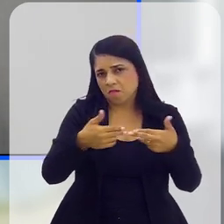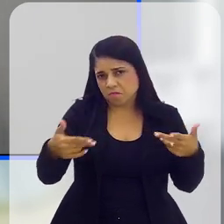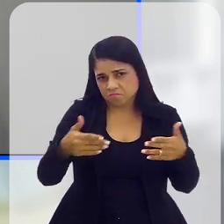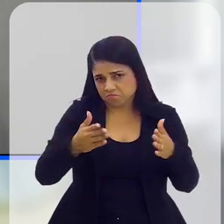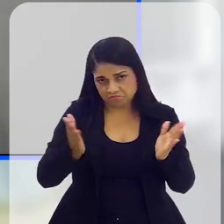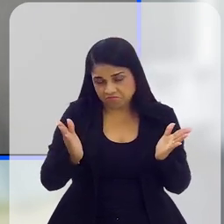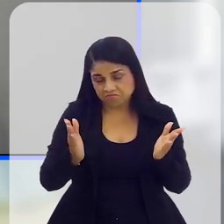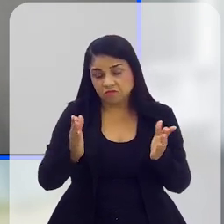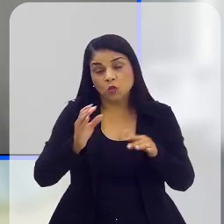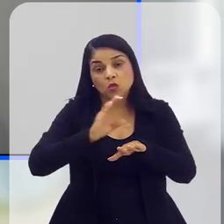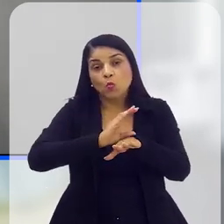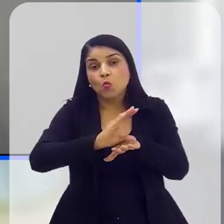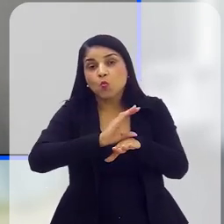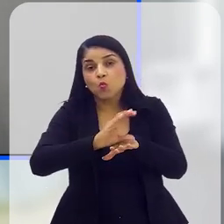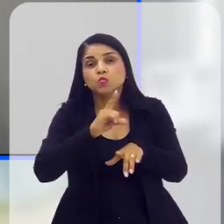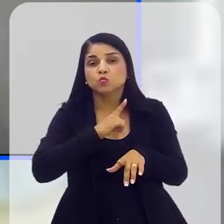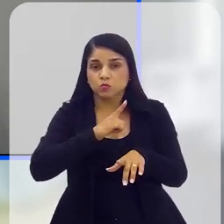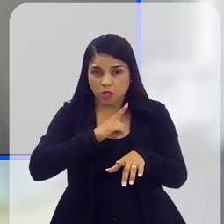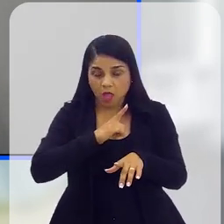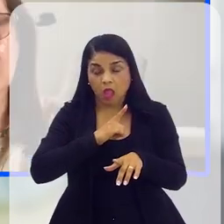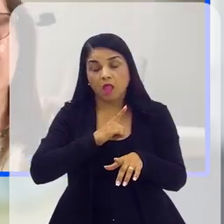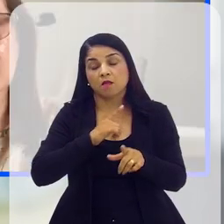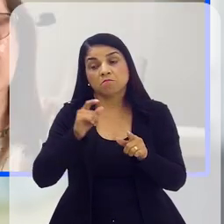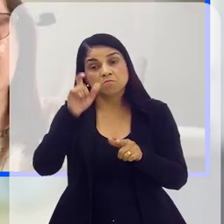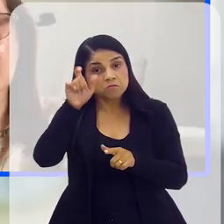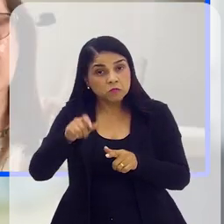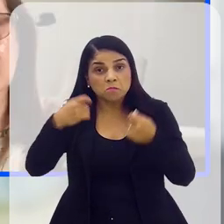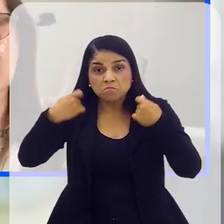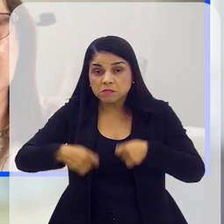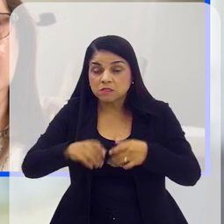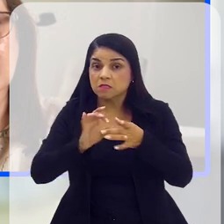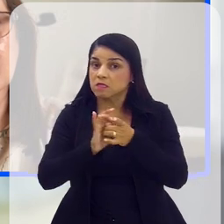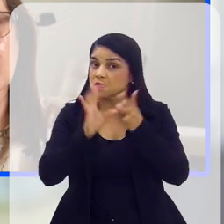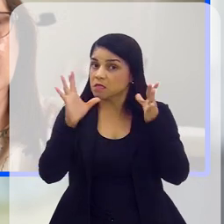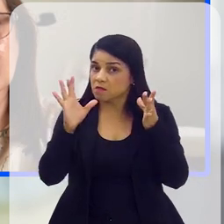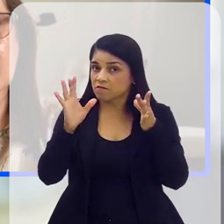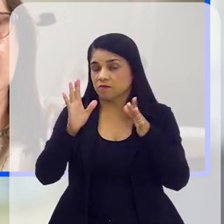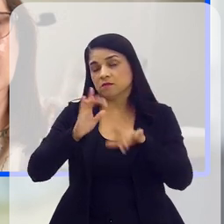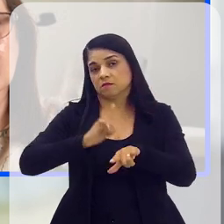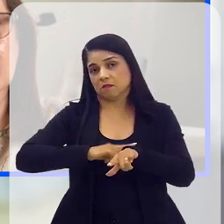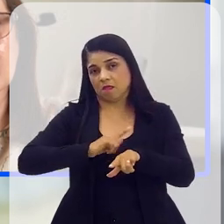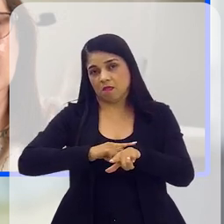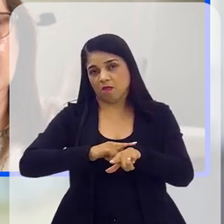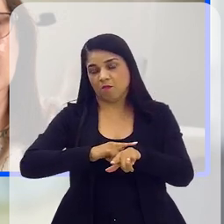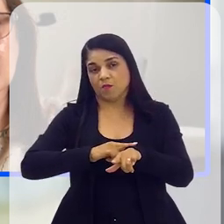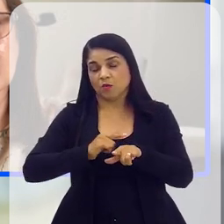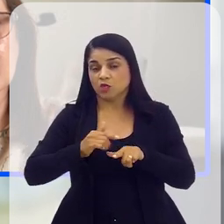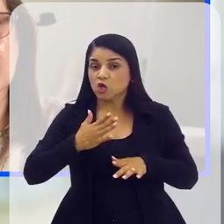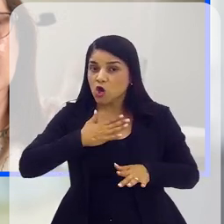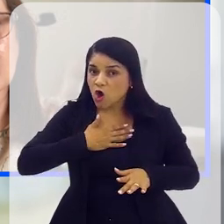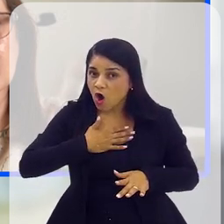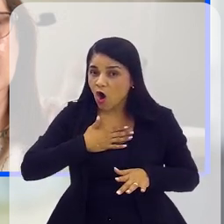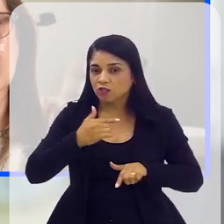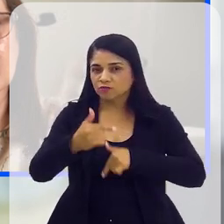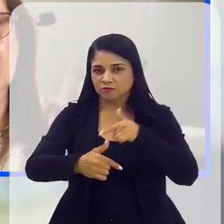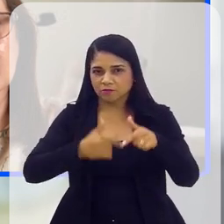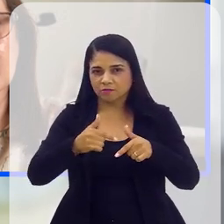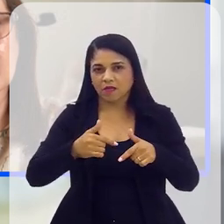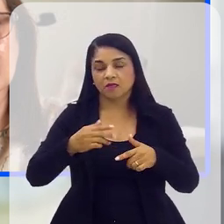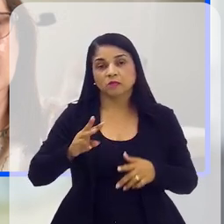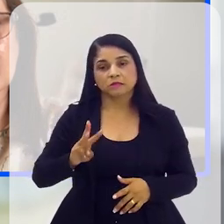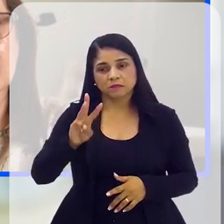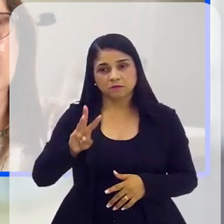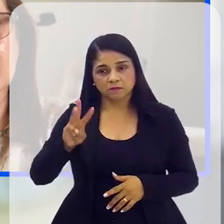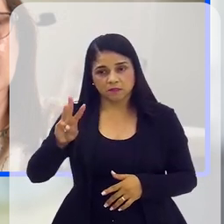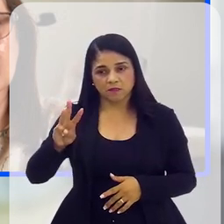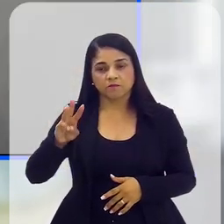Então, basta que a pessoa tenha disponibilidade de tempo e que goste desse tipo de trabalho, ela navega no site